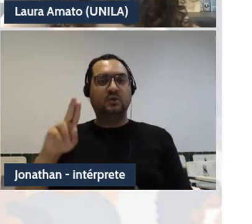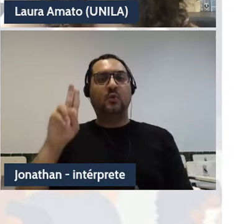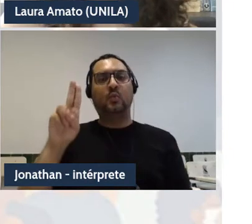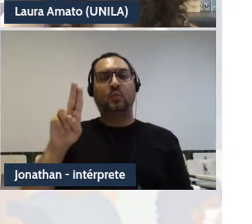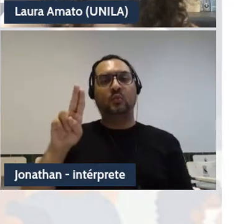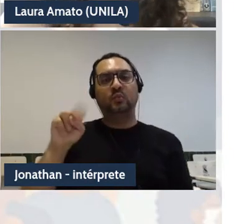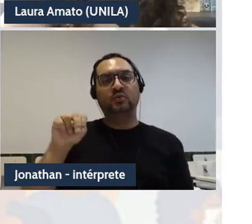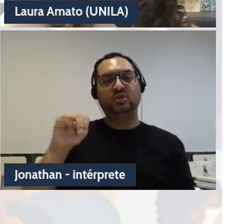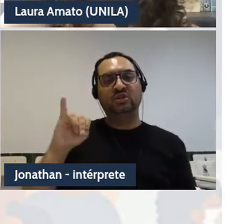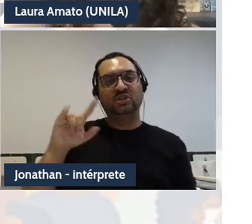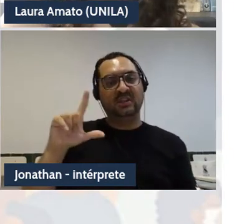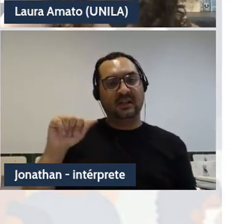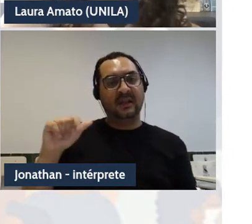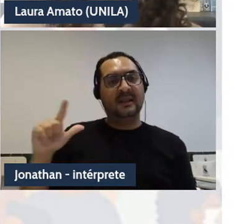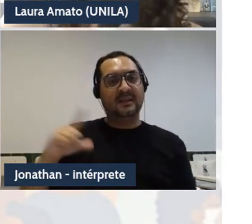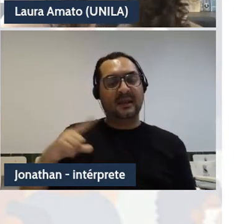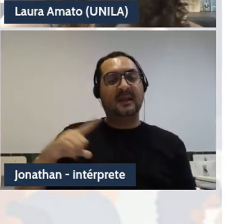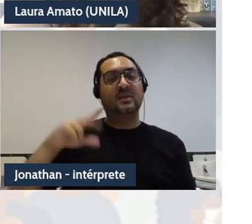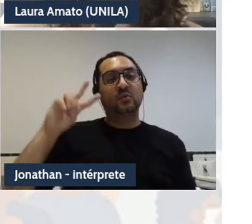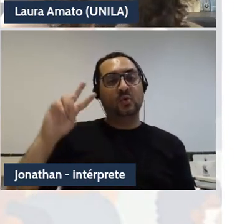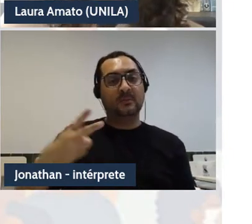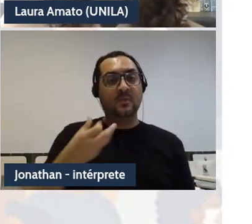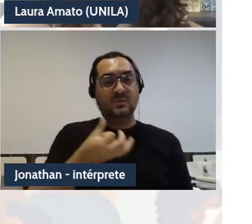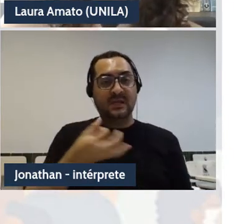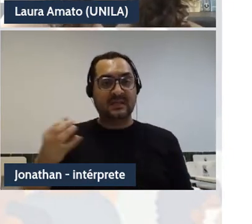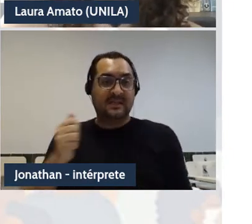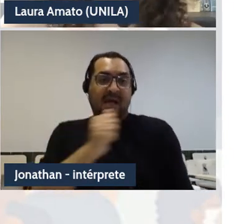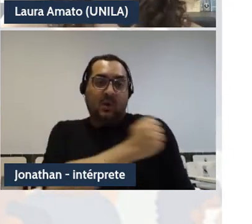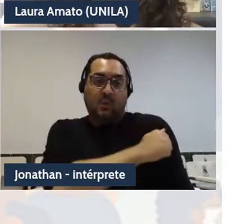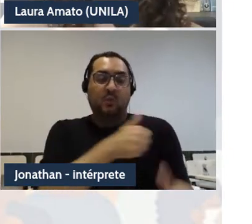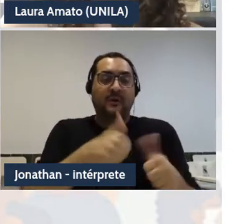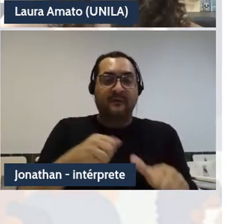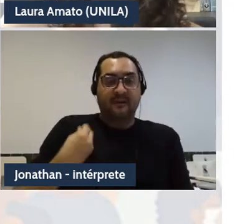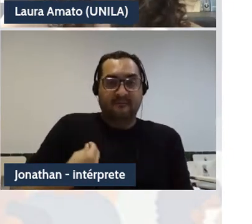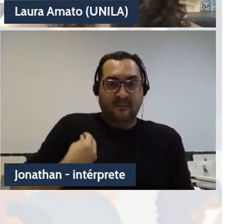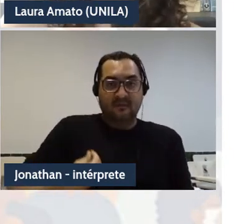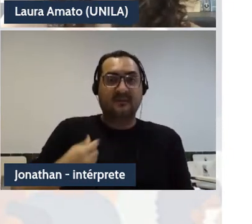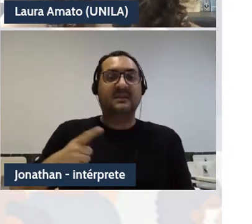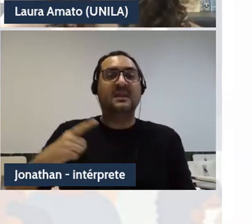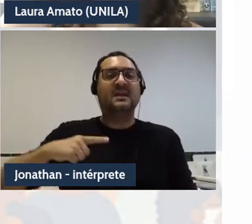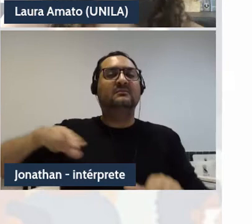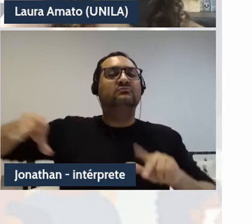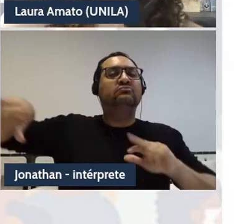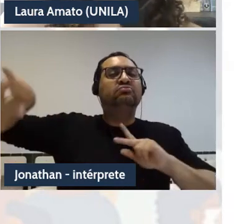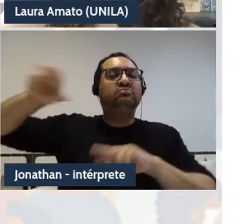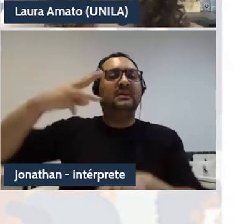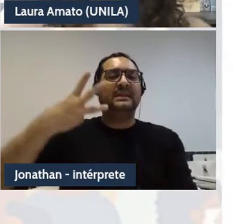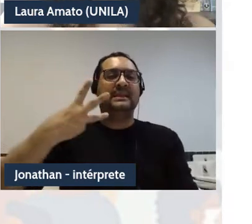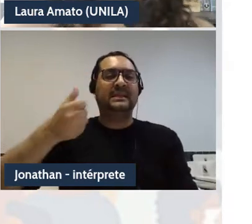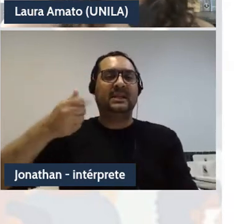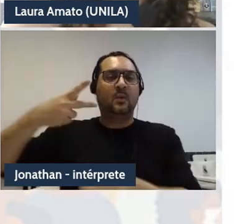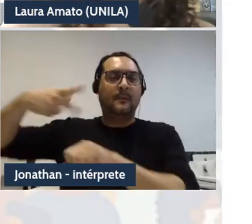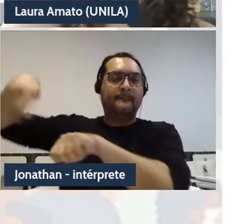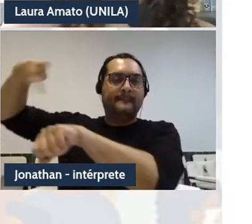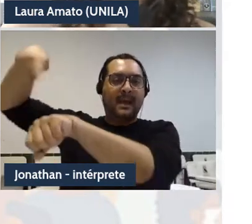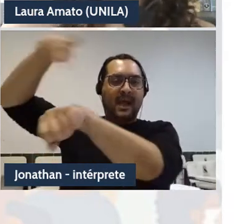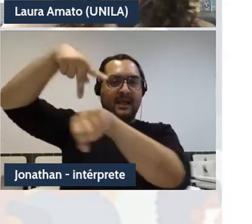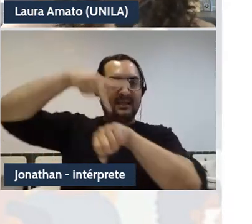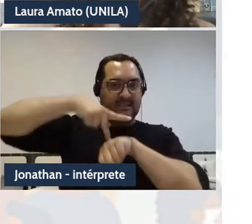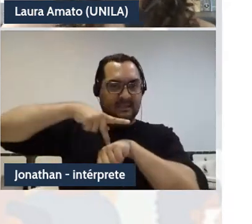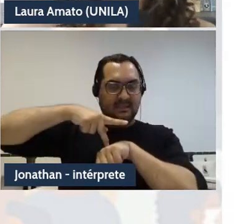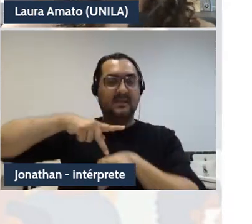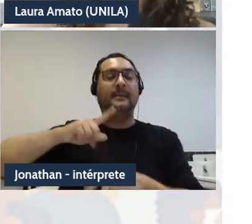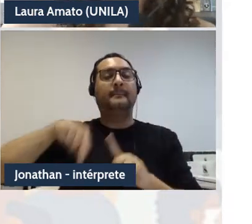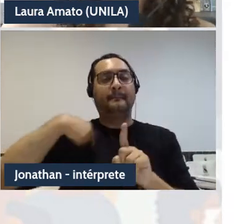.686 estudantes ativos de 31 nacionalidades. Além disso, temos 192